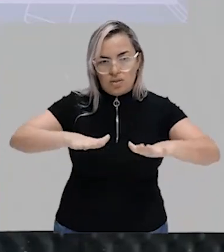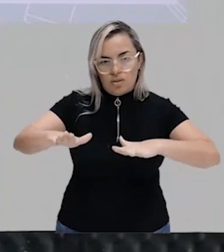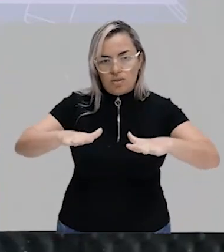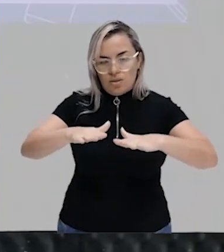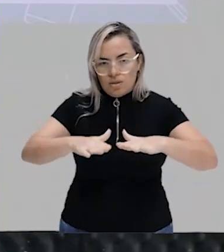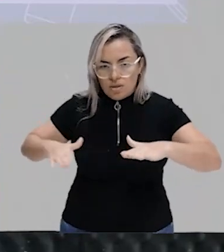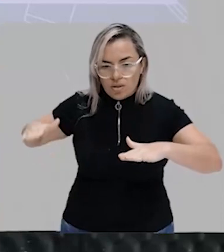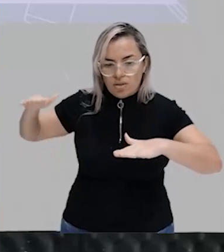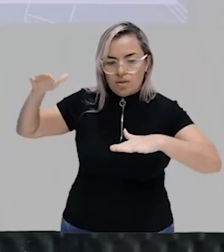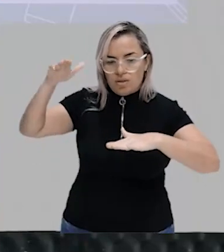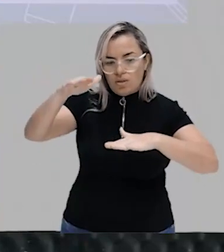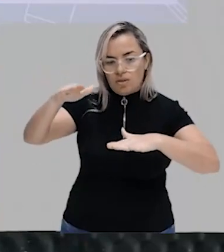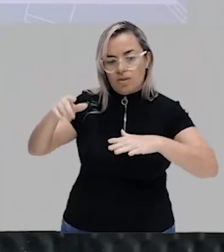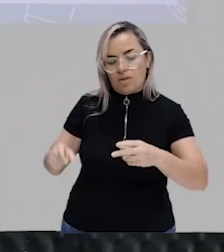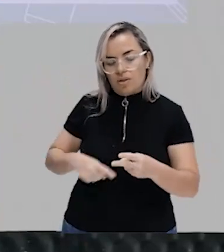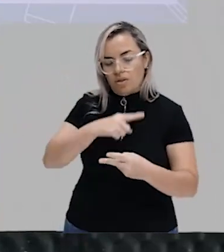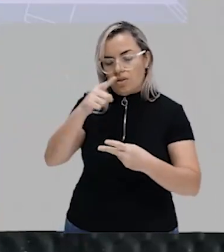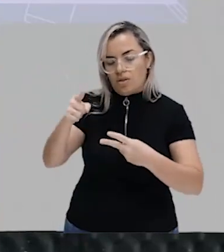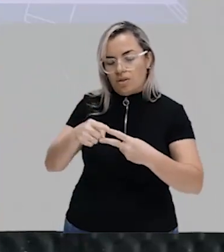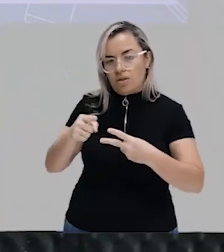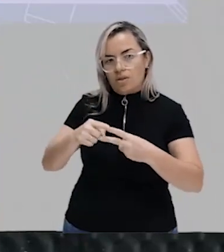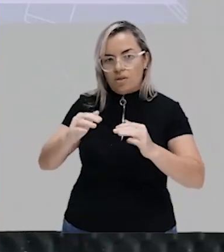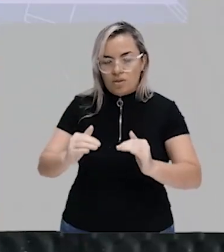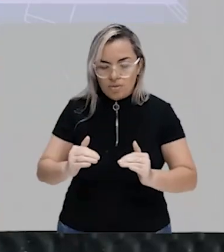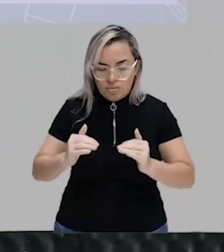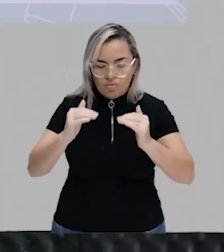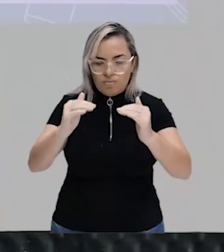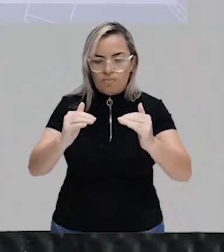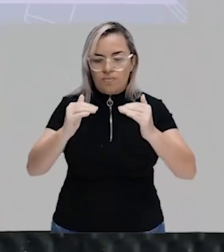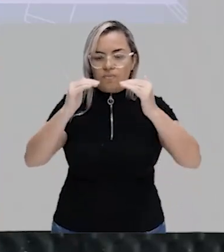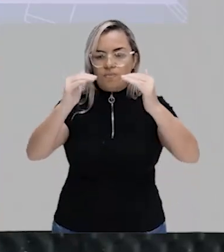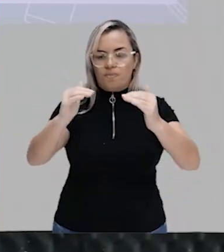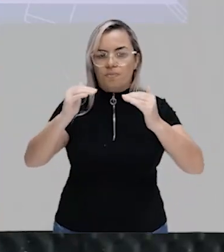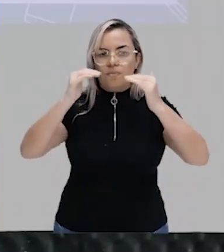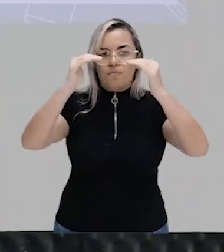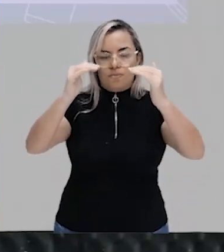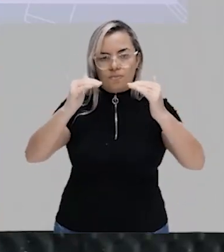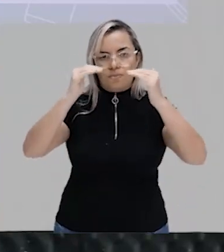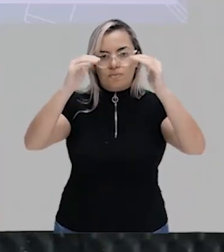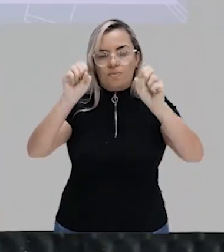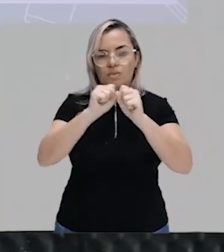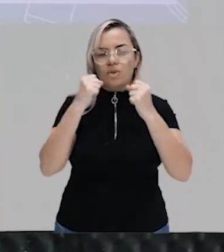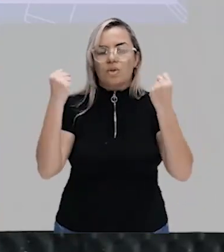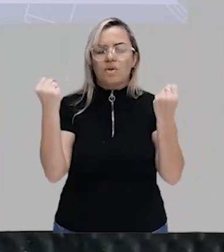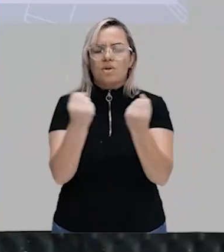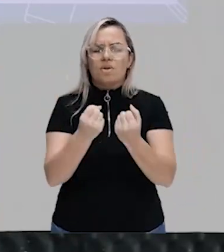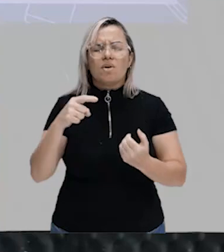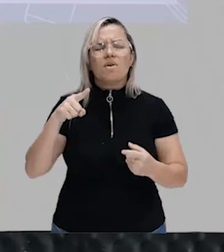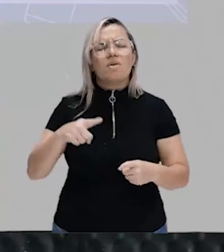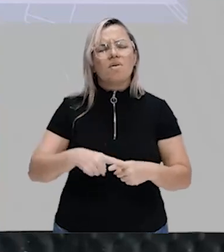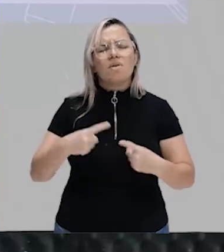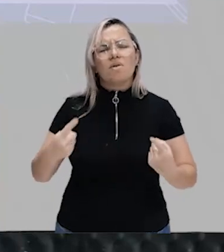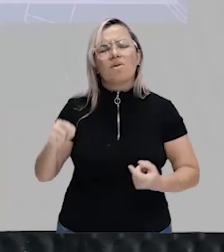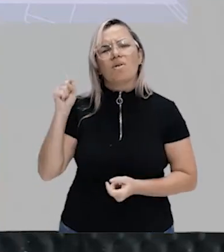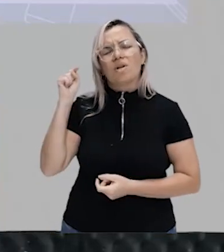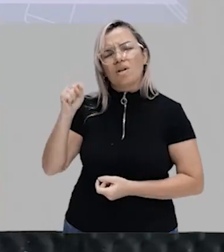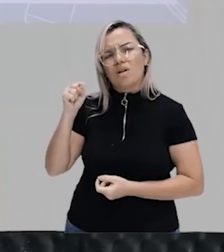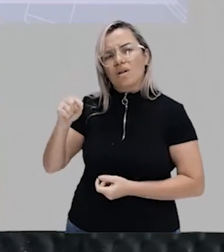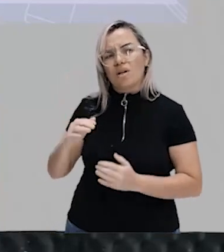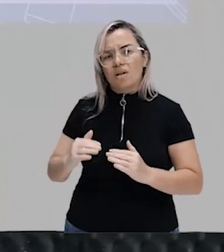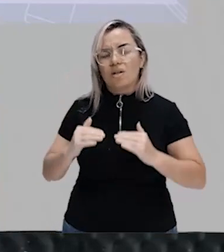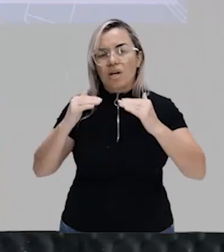ascendente, porque houve uma ascensão social. Professor, o que que é ascender? É subir,